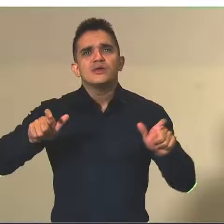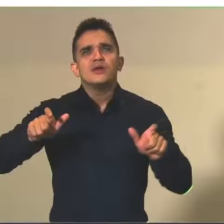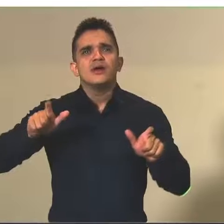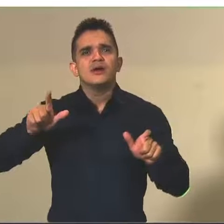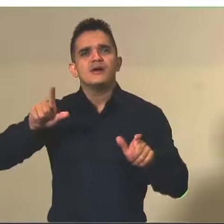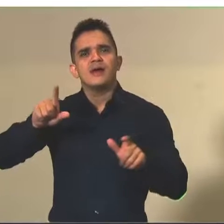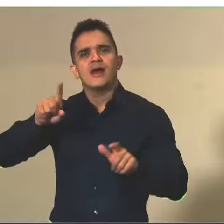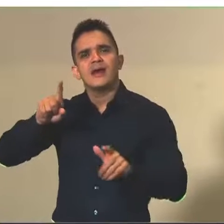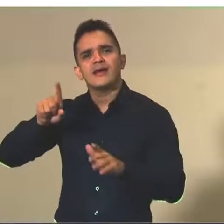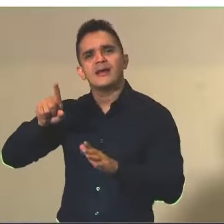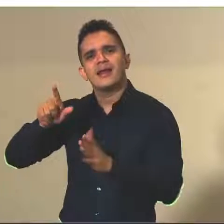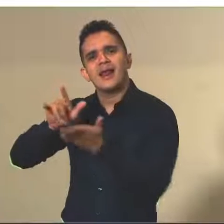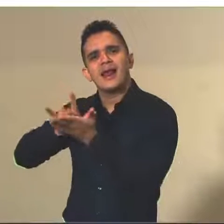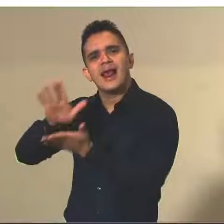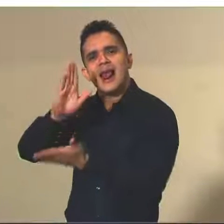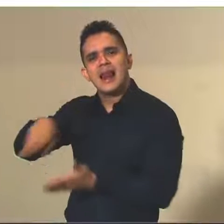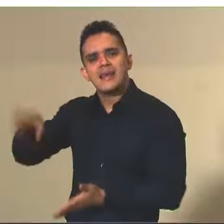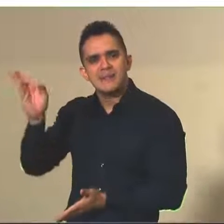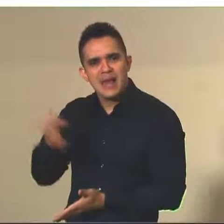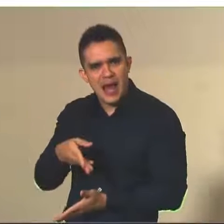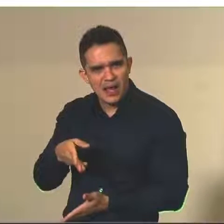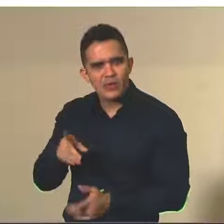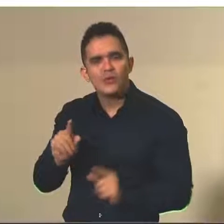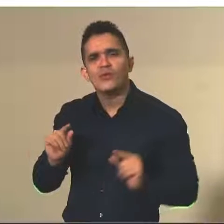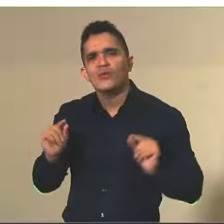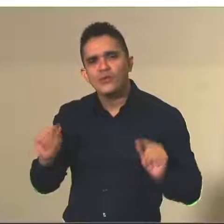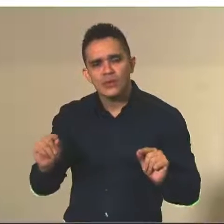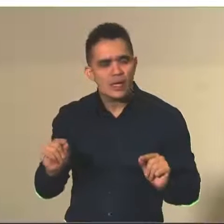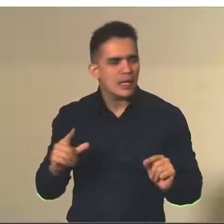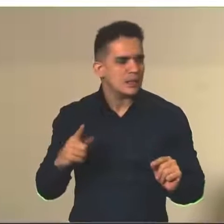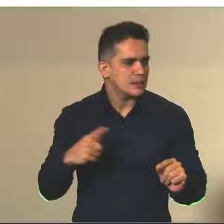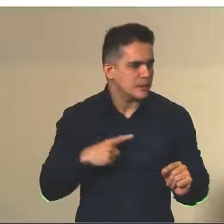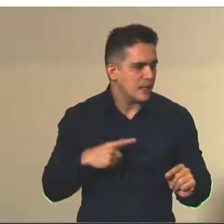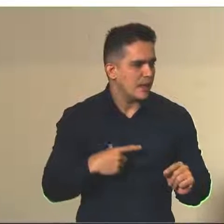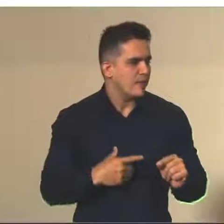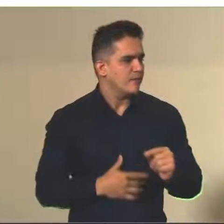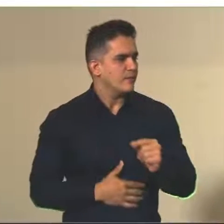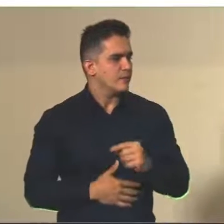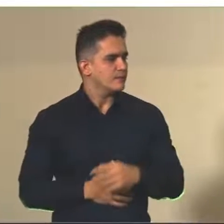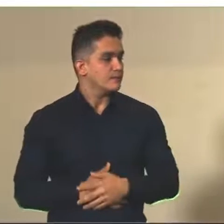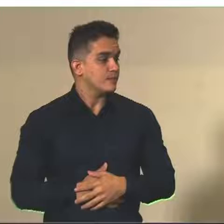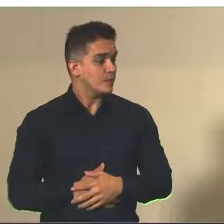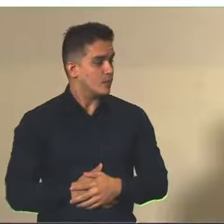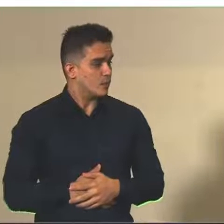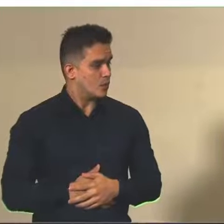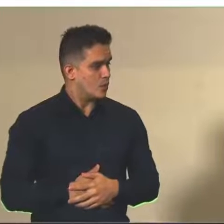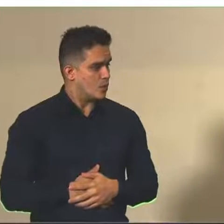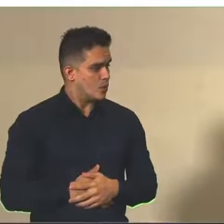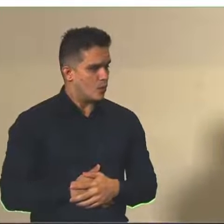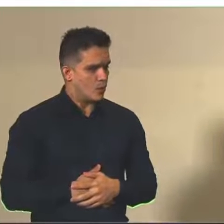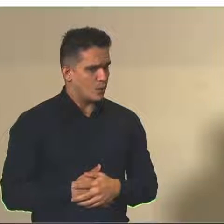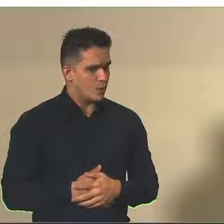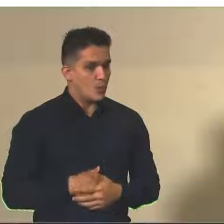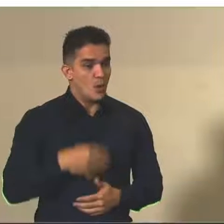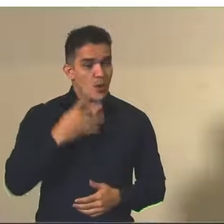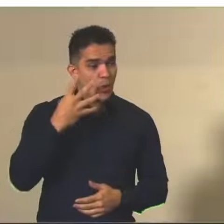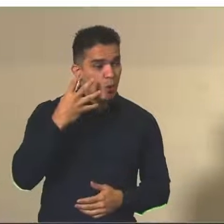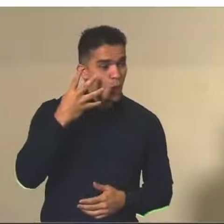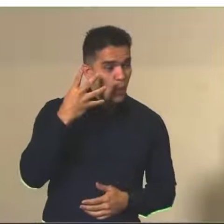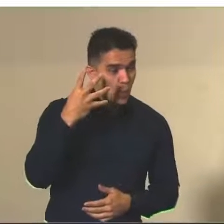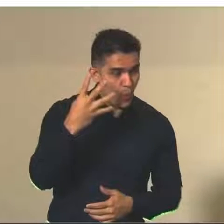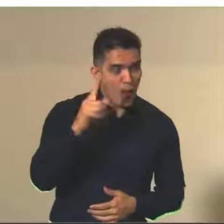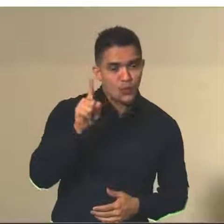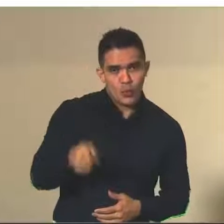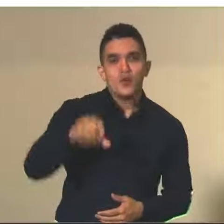tivemos aí, no modelo impresso, 4.986 candidatos,